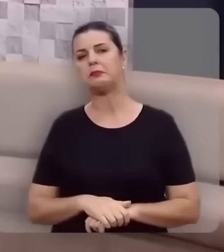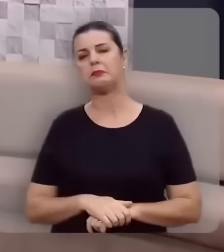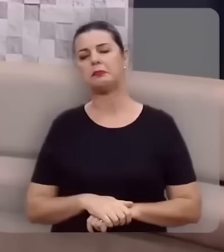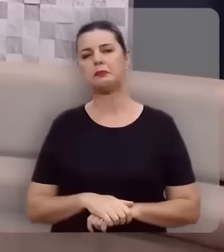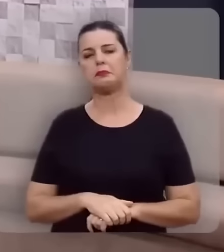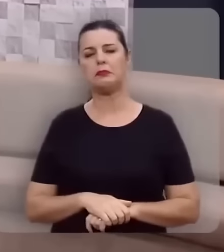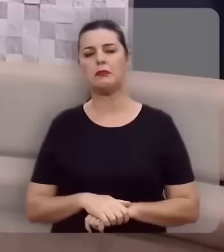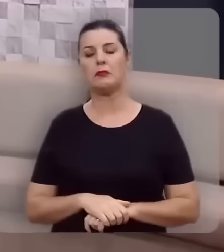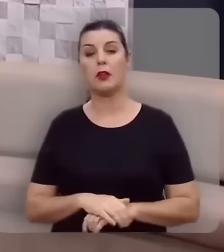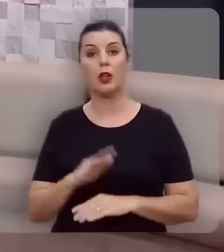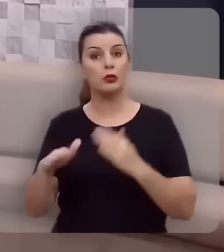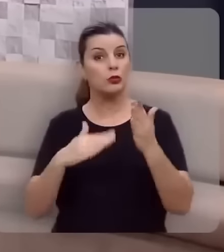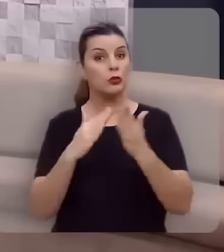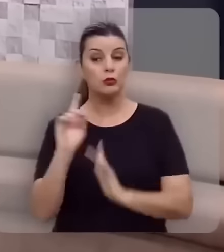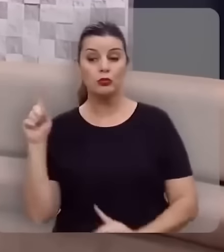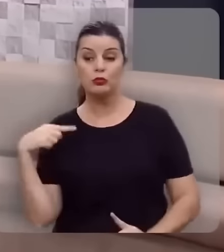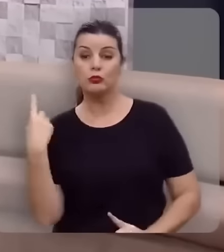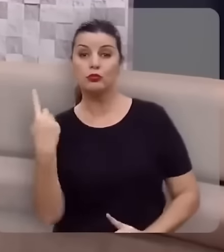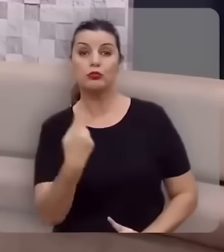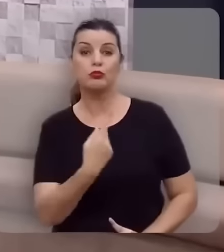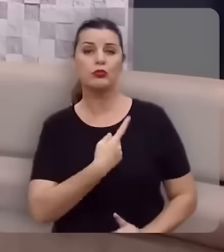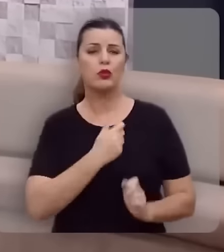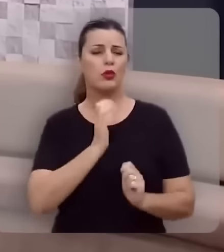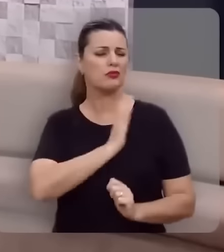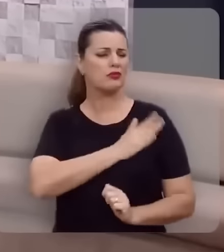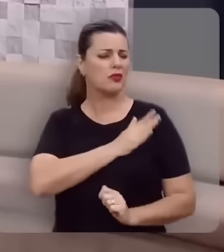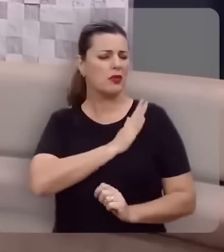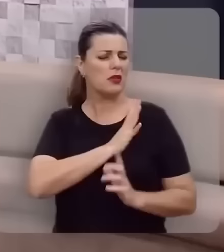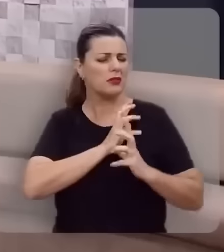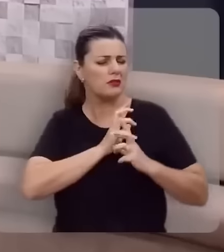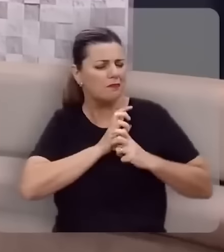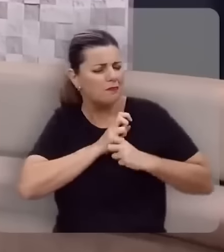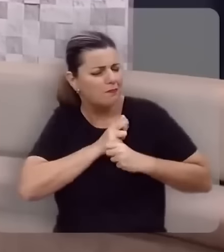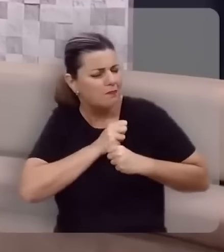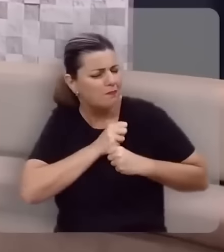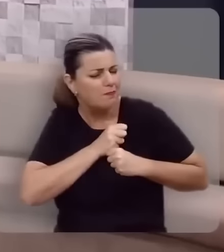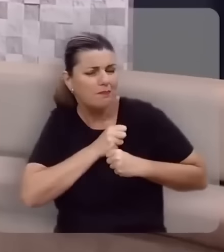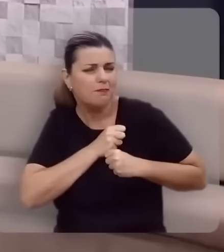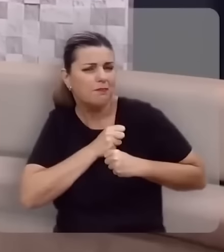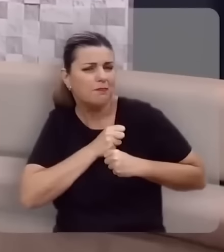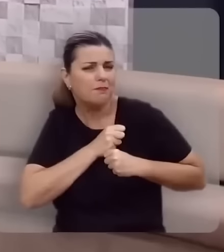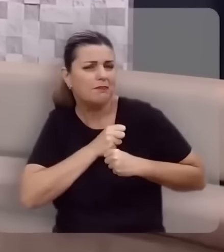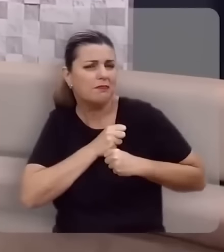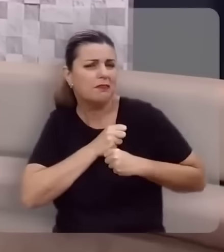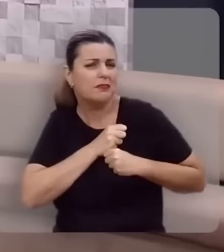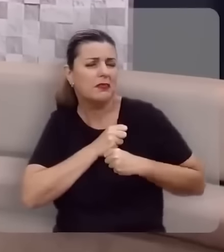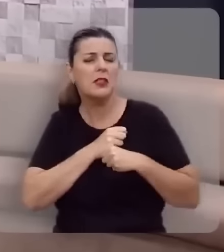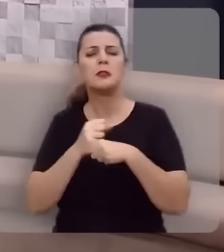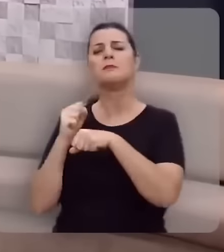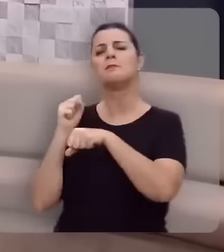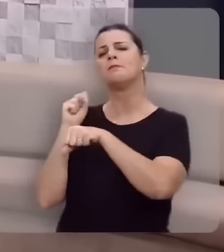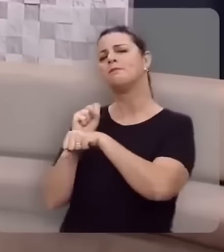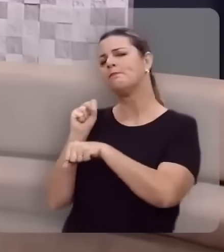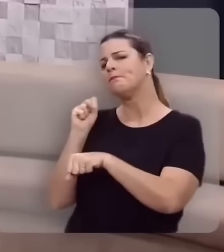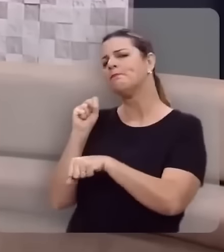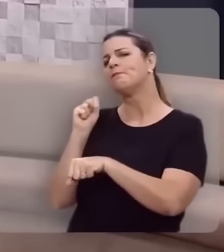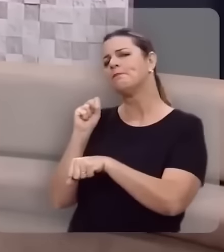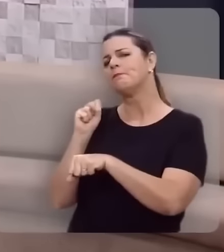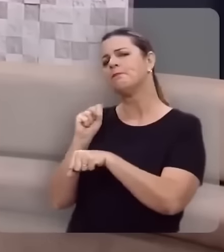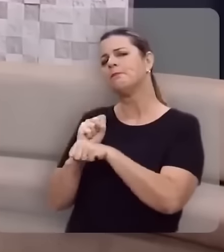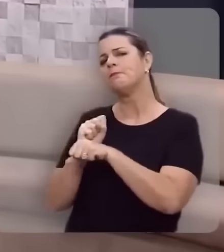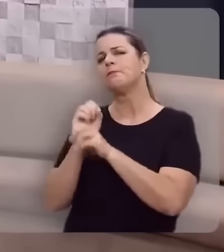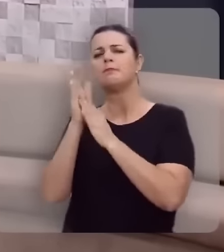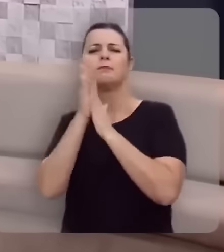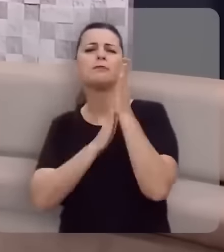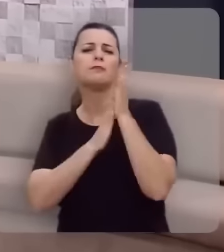Todos nós com o coração apertado, esperando com